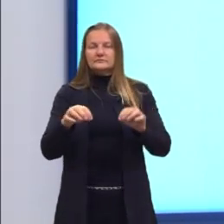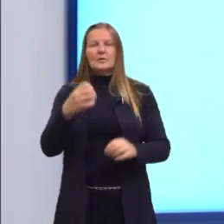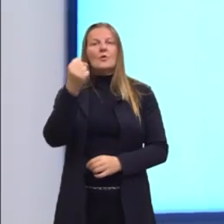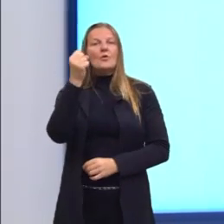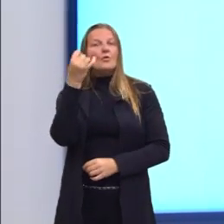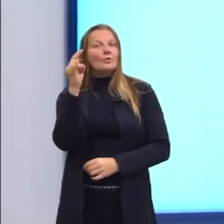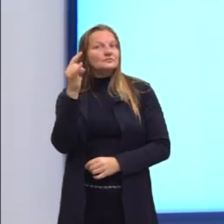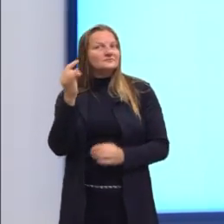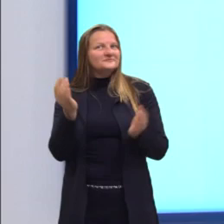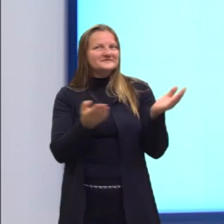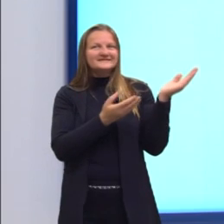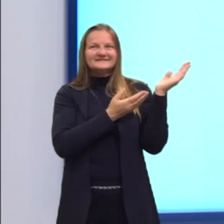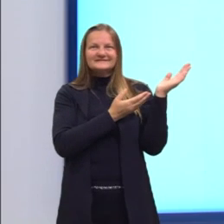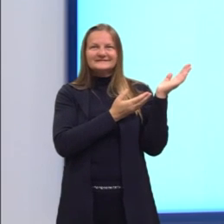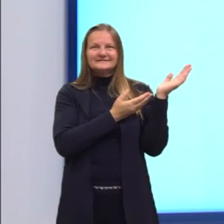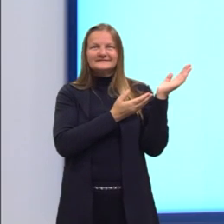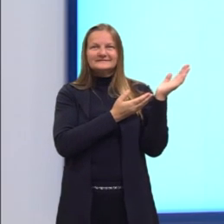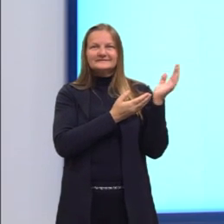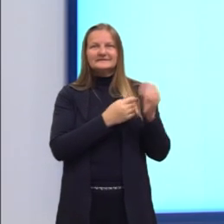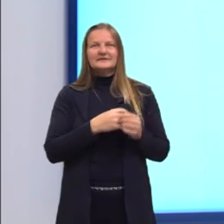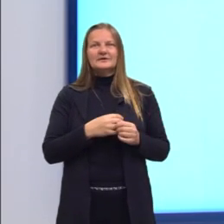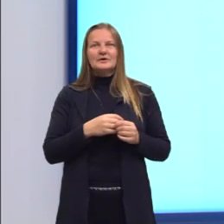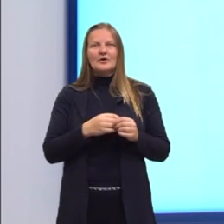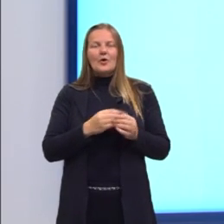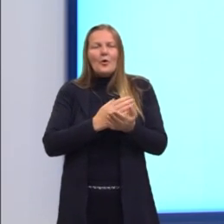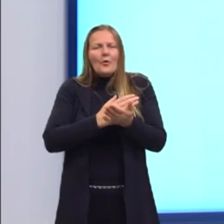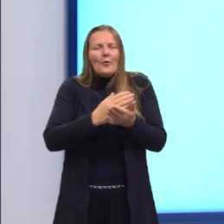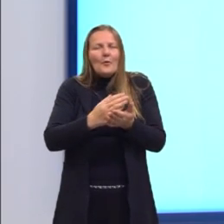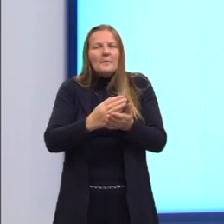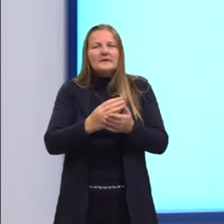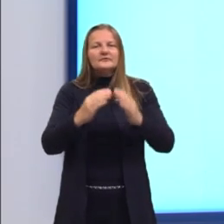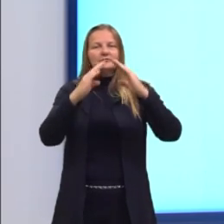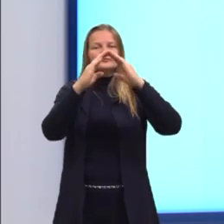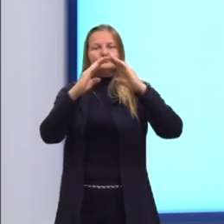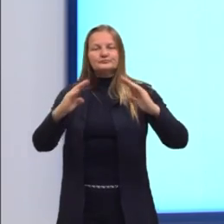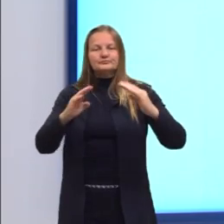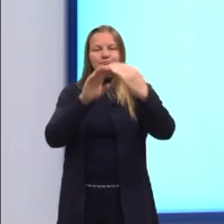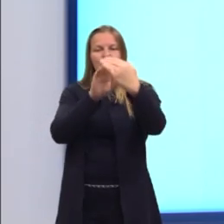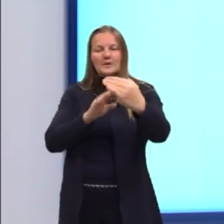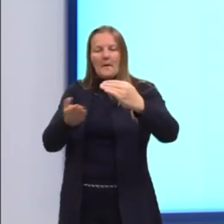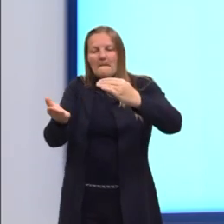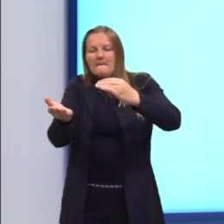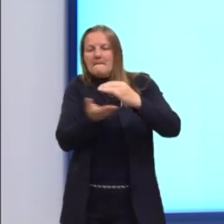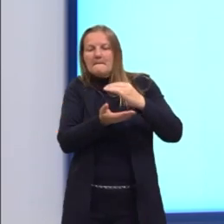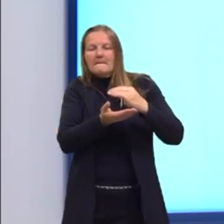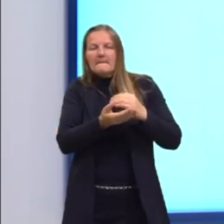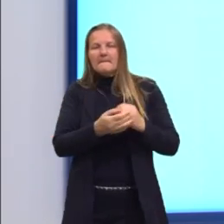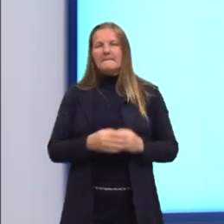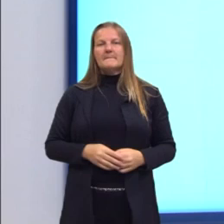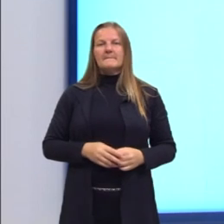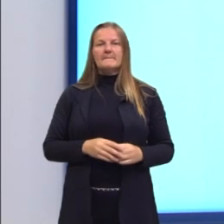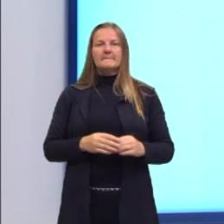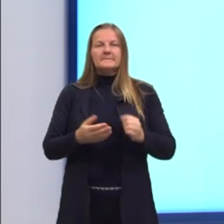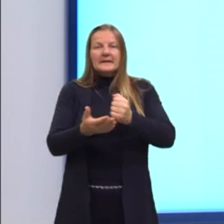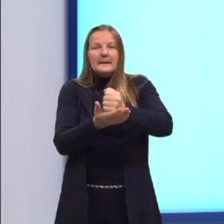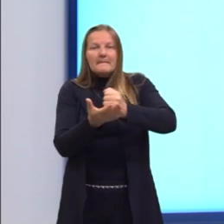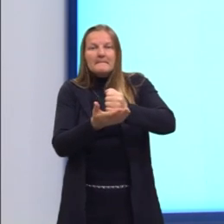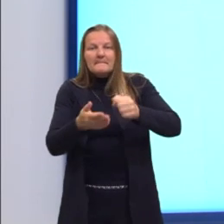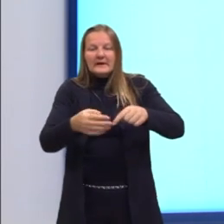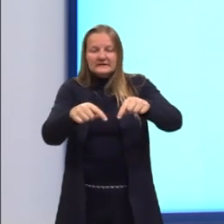último, eu trouxe um tronco de pirâmide de base retangular. Nós vamos estudar, então, novamente,